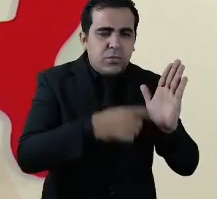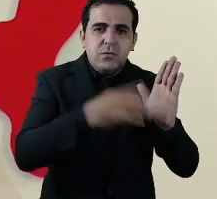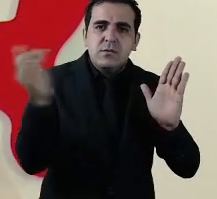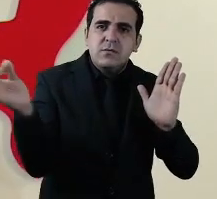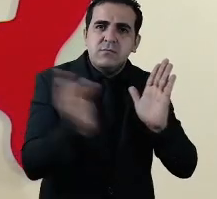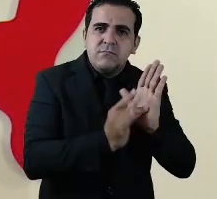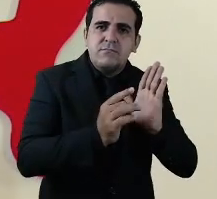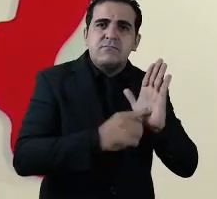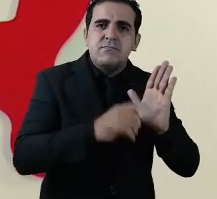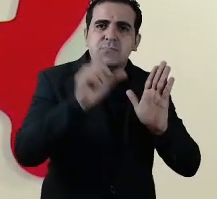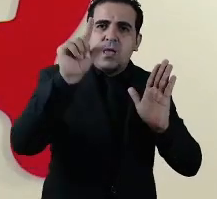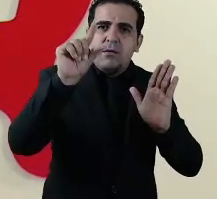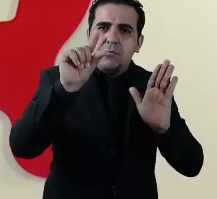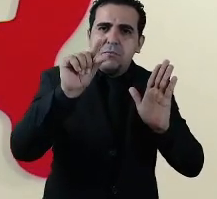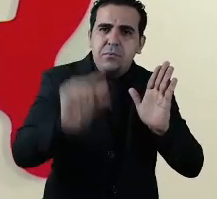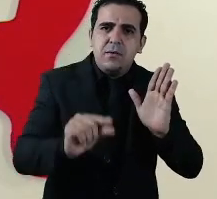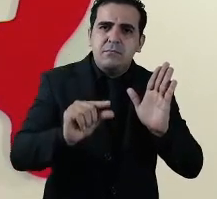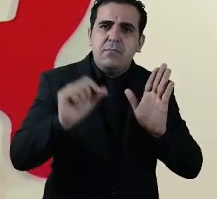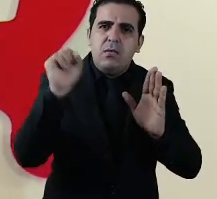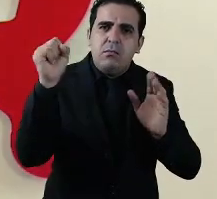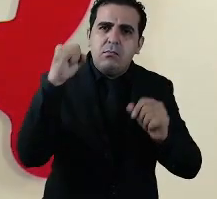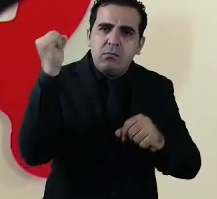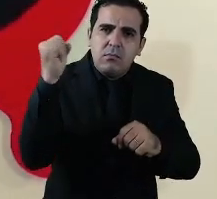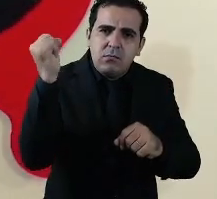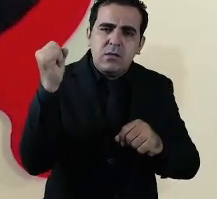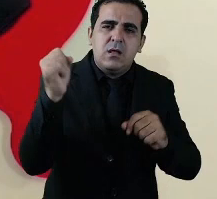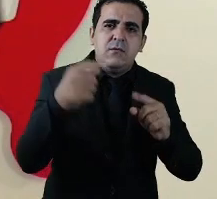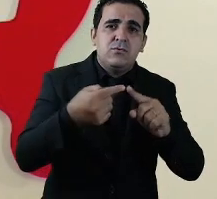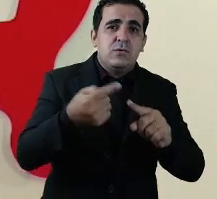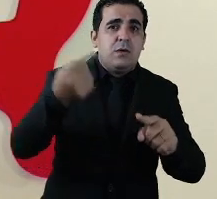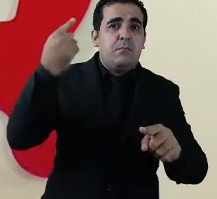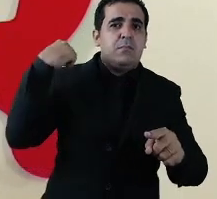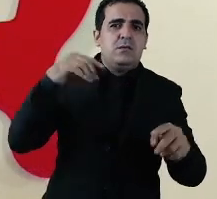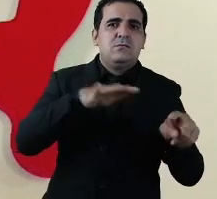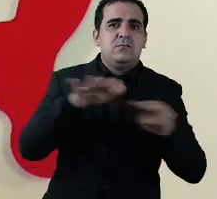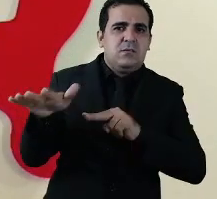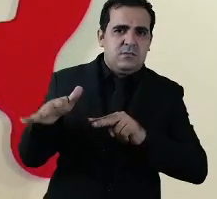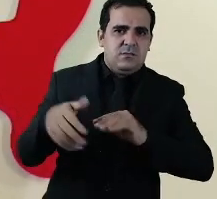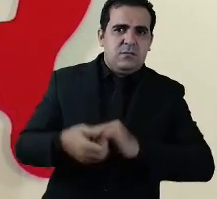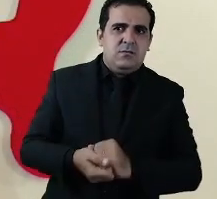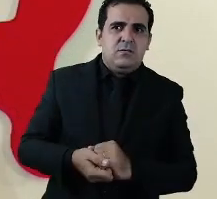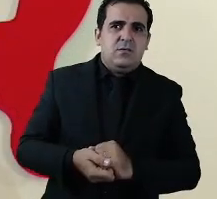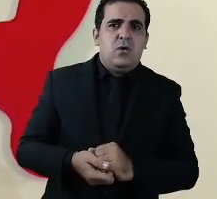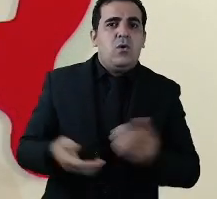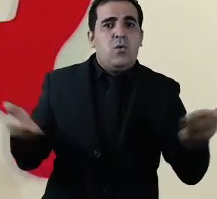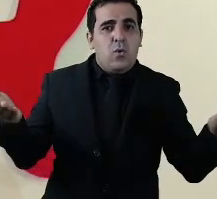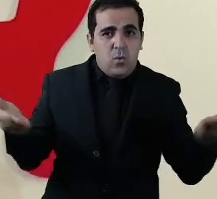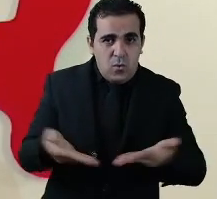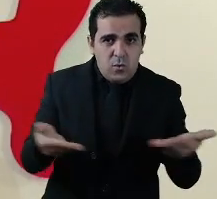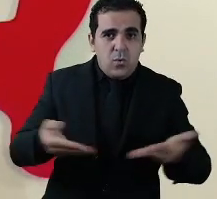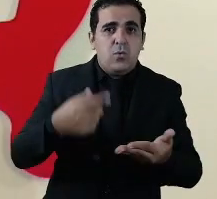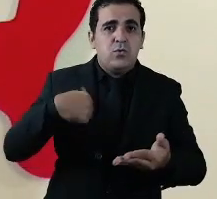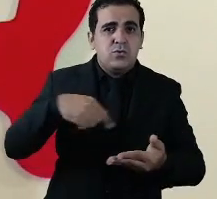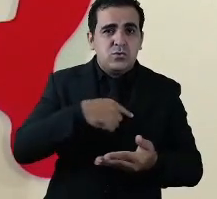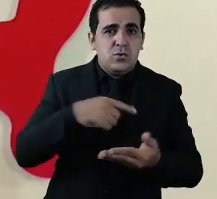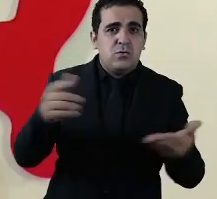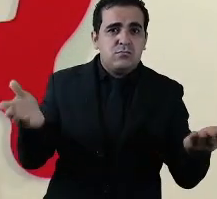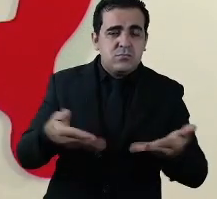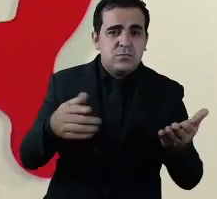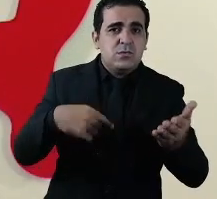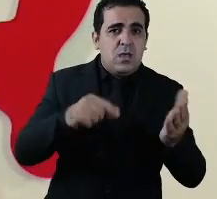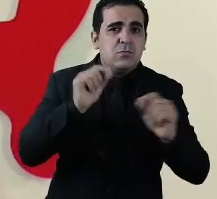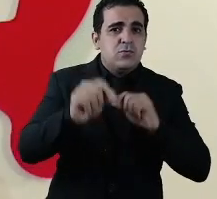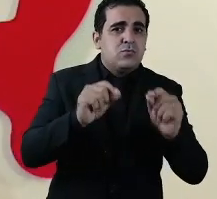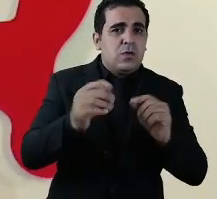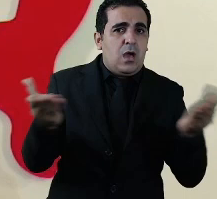concreta é menos grave do que a situação que nós tínhamos há duas semanas atrás então nós temos uma conformação de